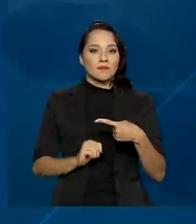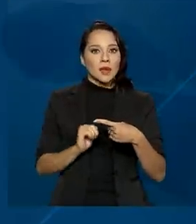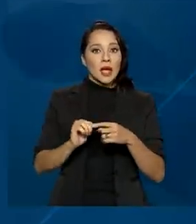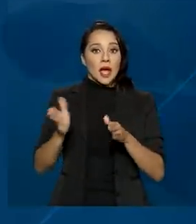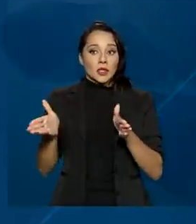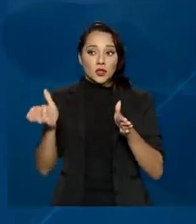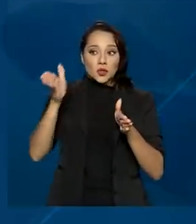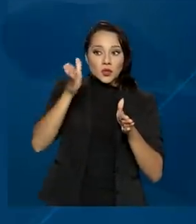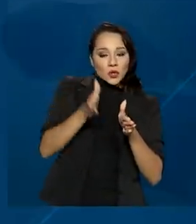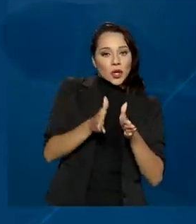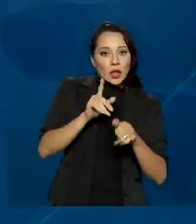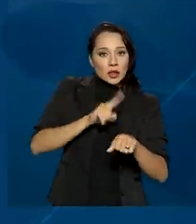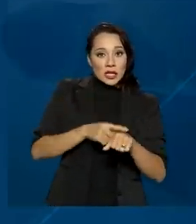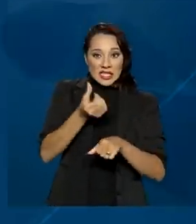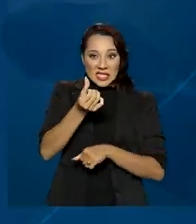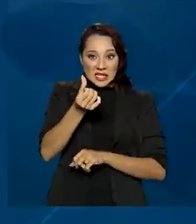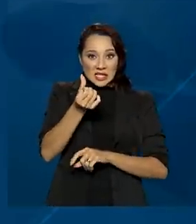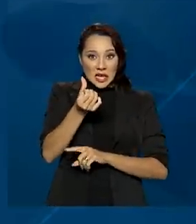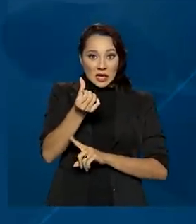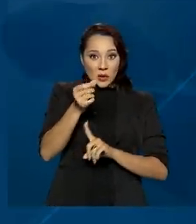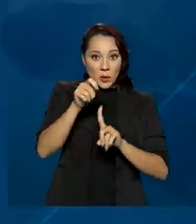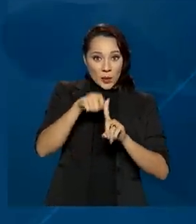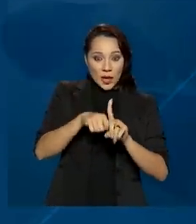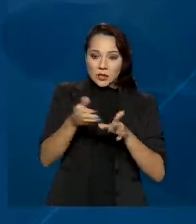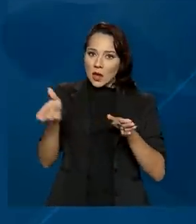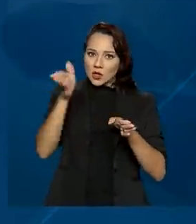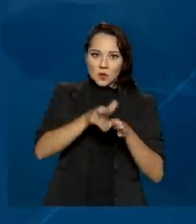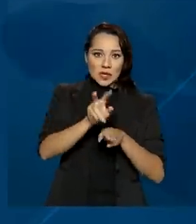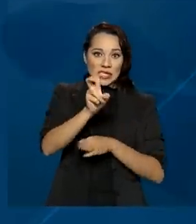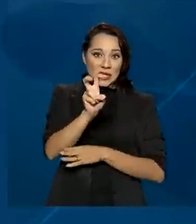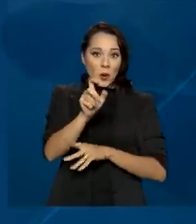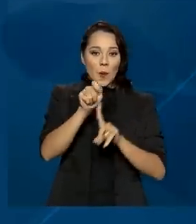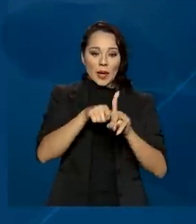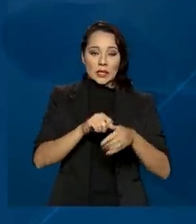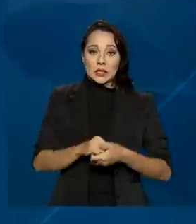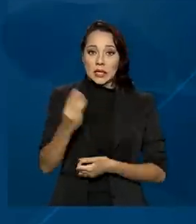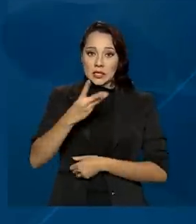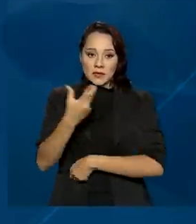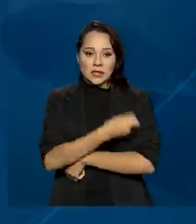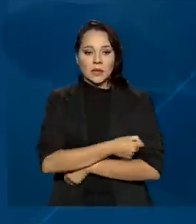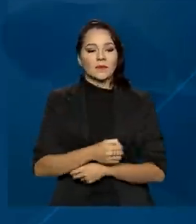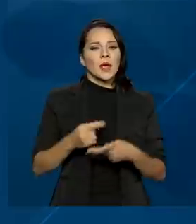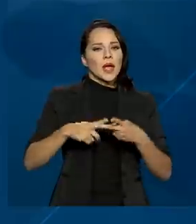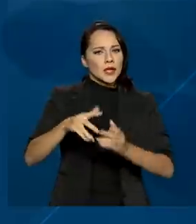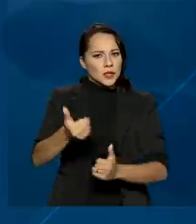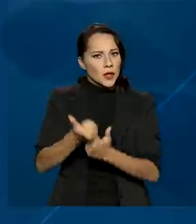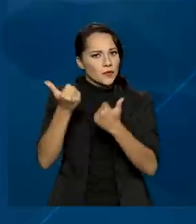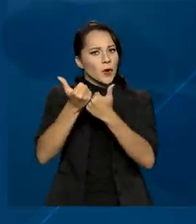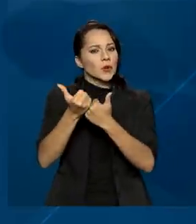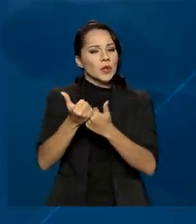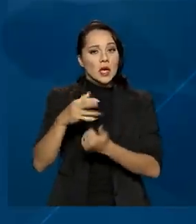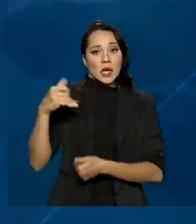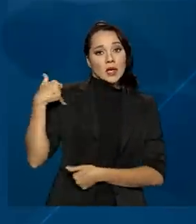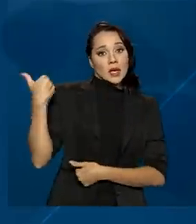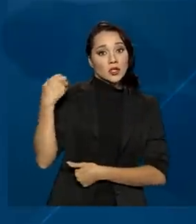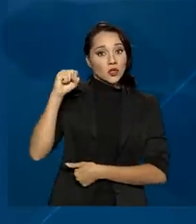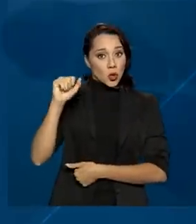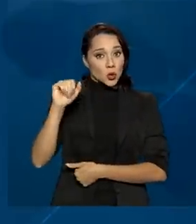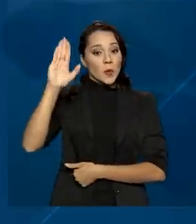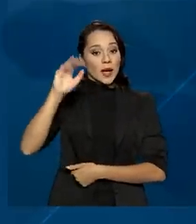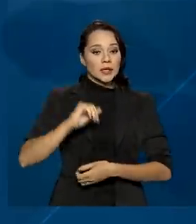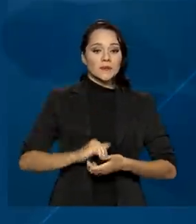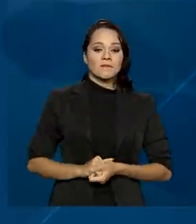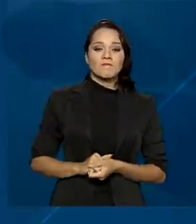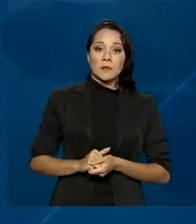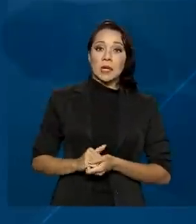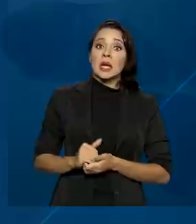reduzir de seis para cinco meses o prazo da terceira dose. Ampliar esse reforço para os maiores de 18 anos.